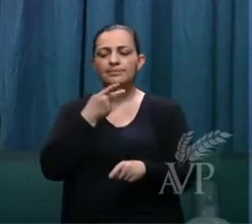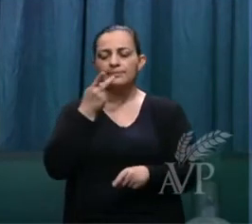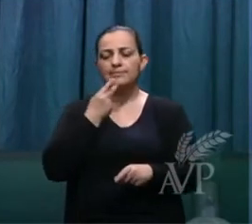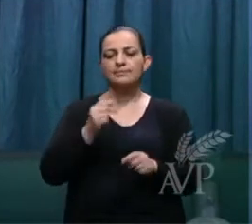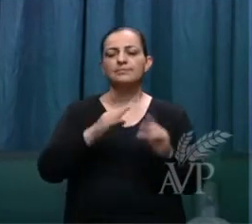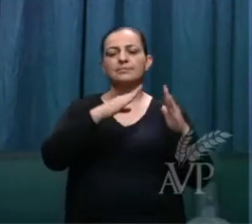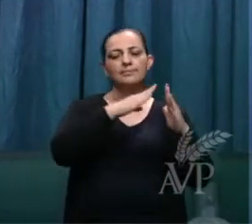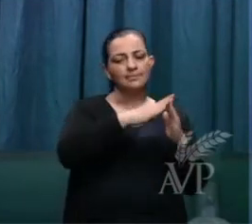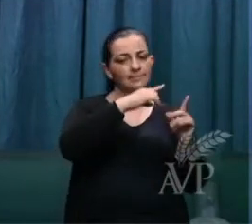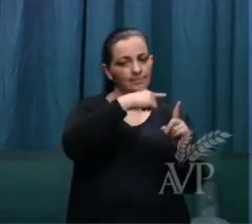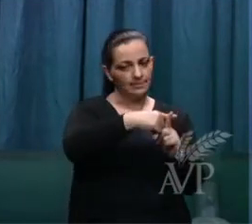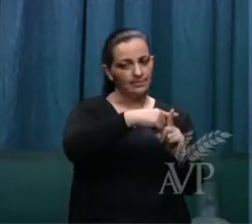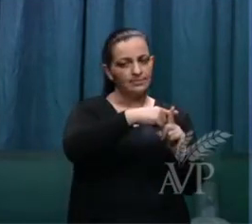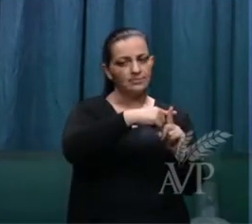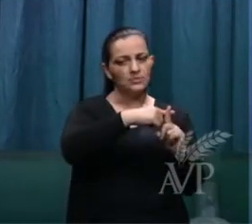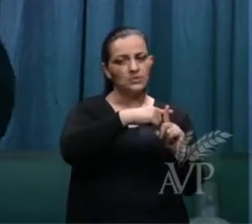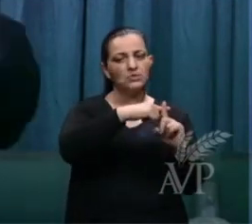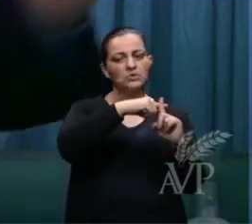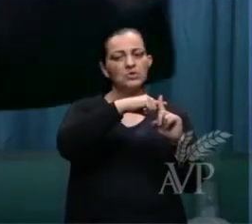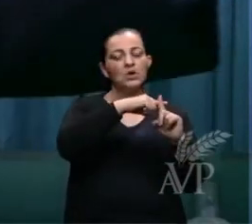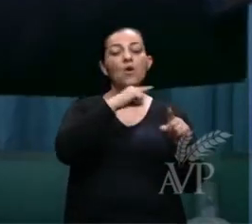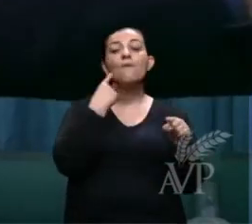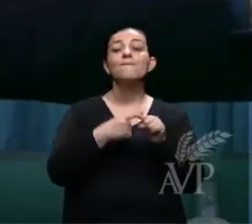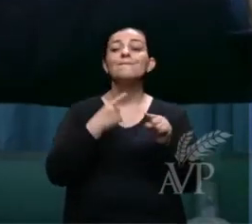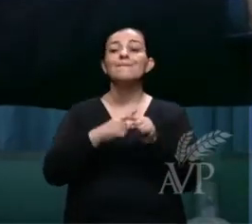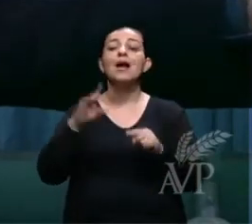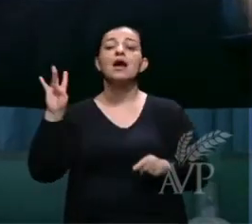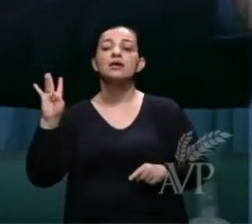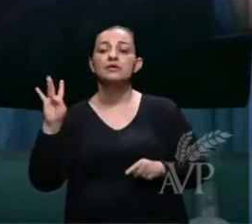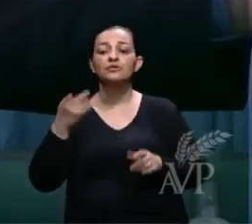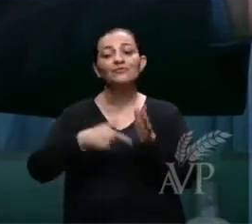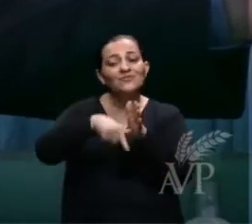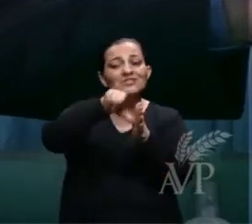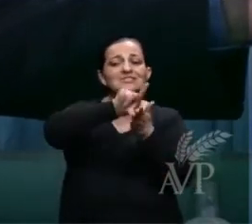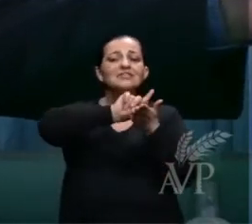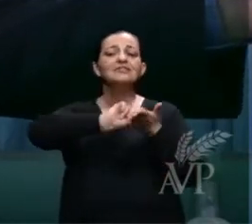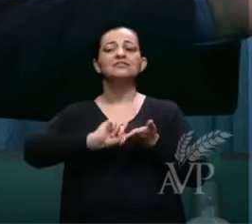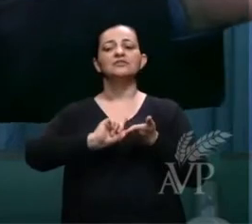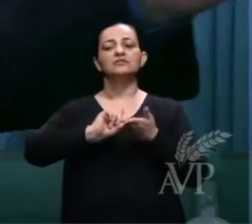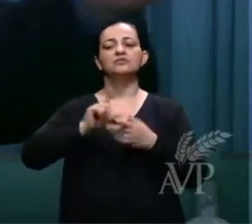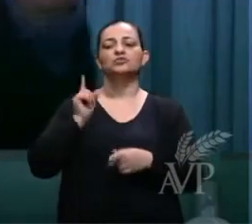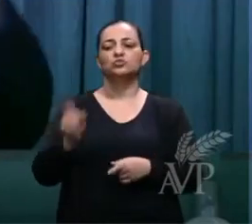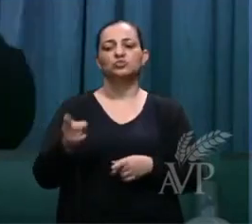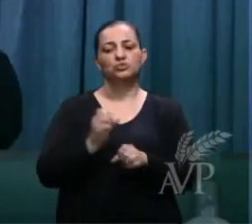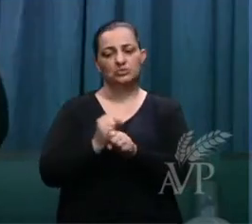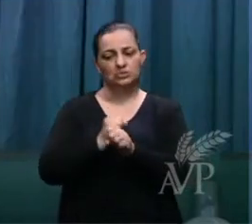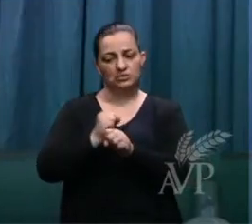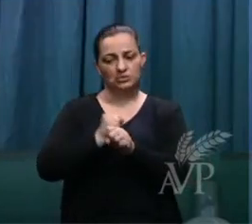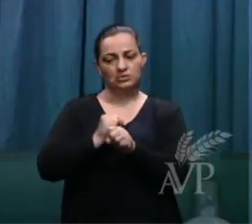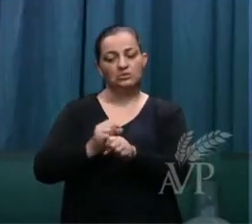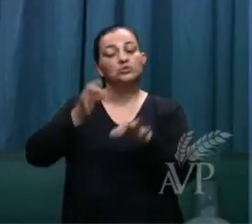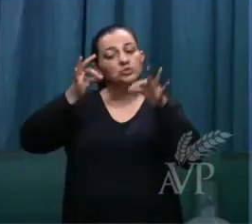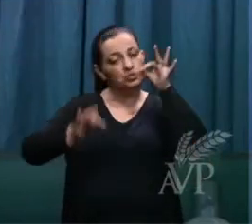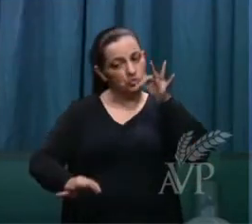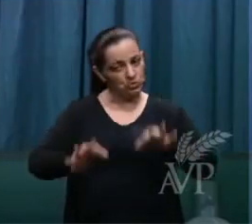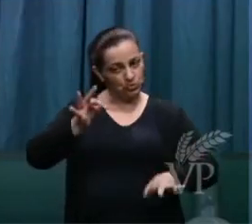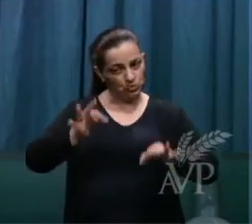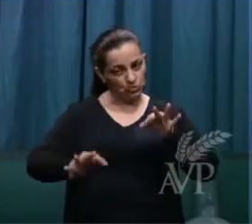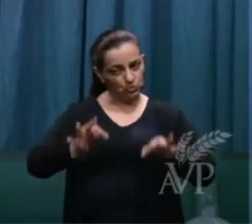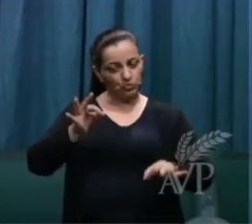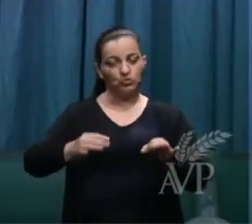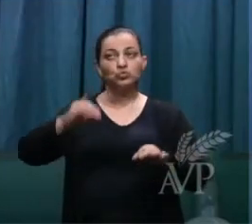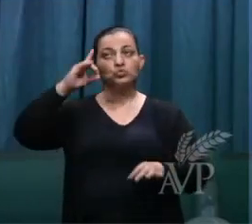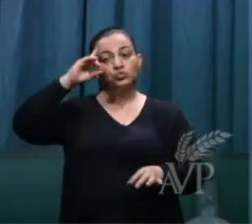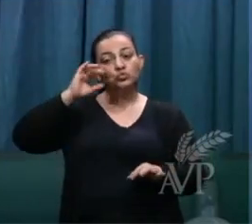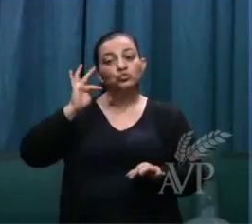igreja porque a noiva ela foi antes do milênio mas no juízo naquele